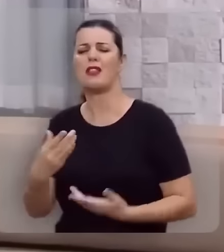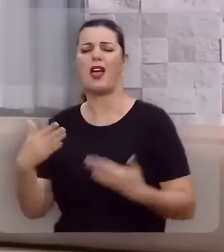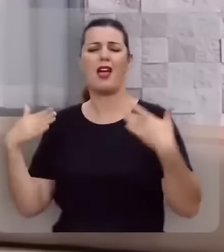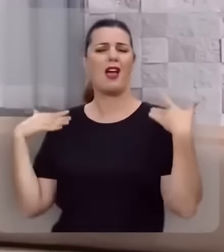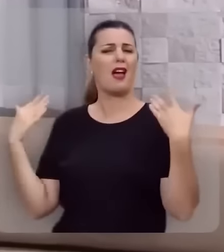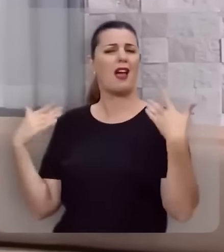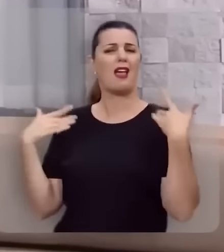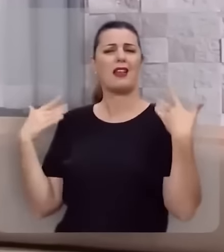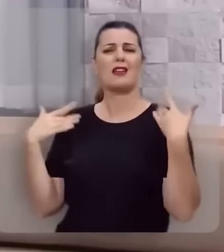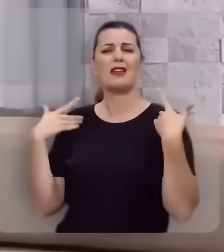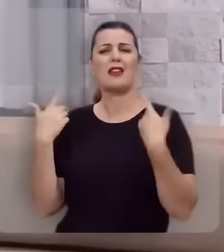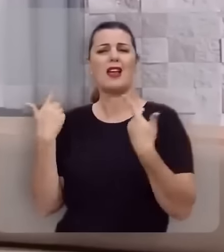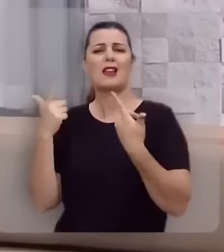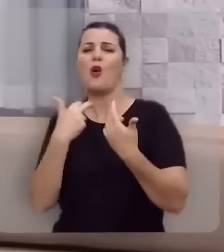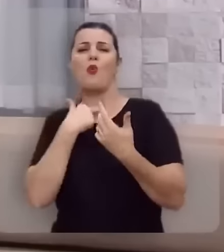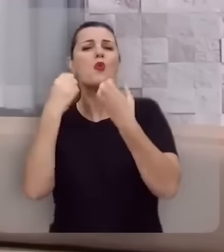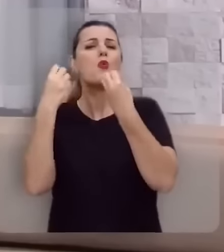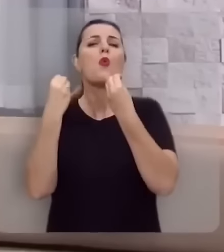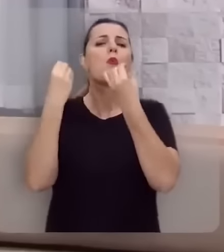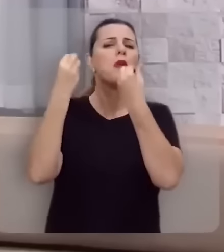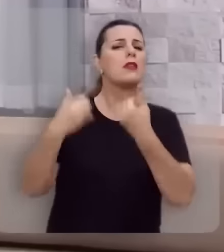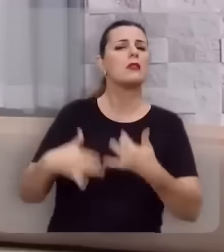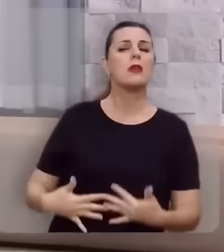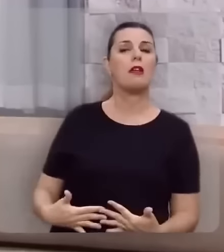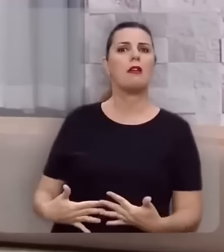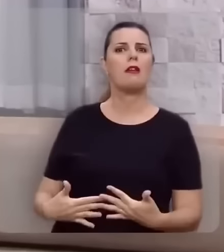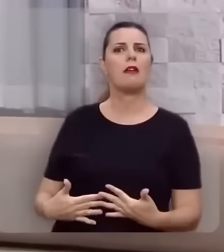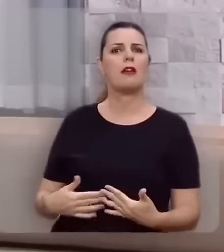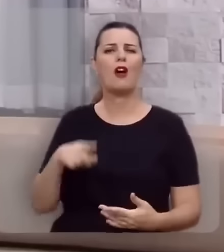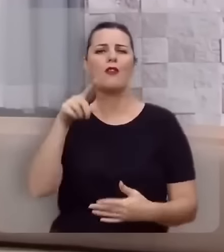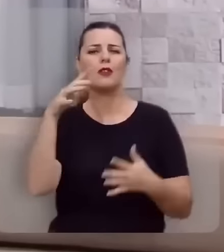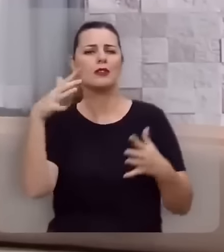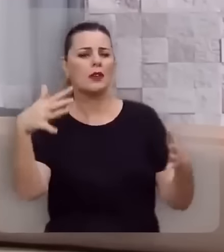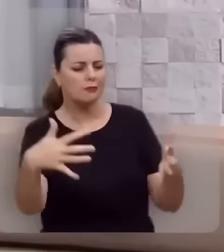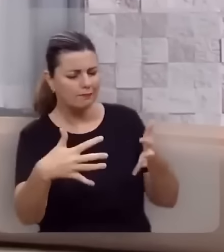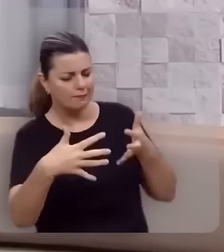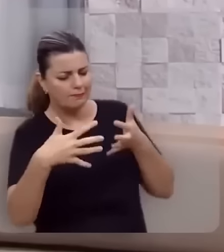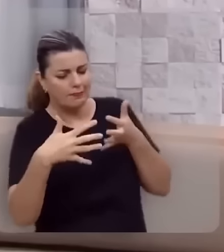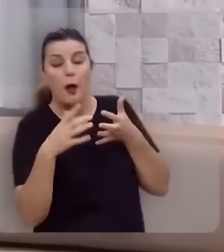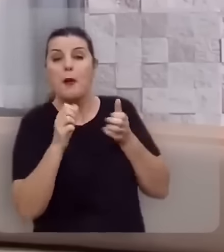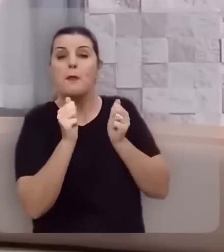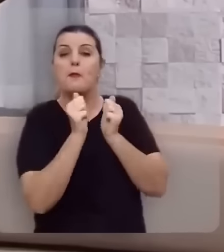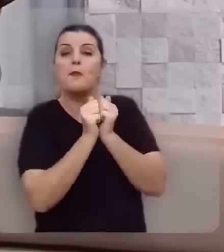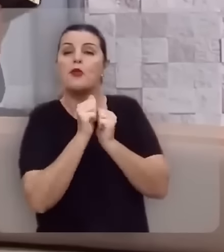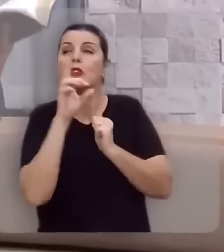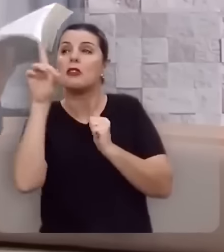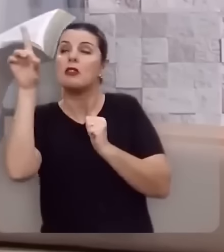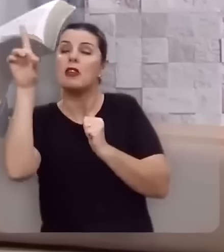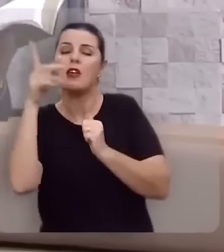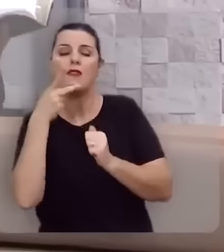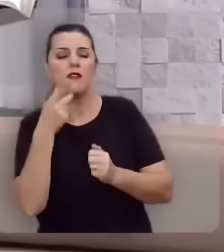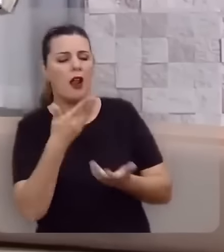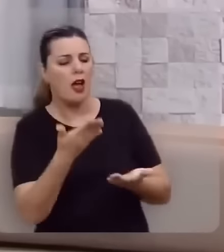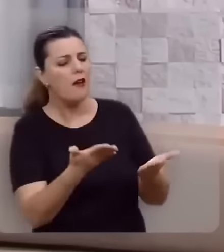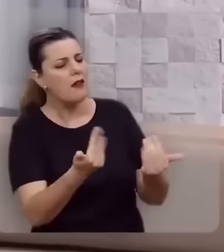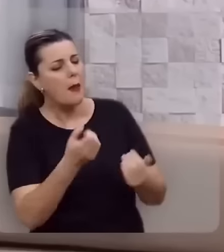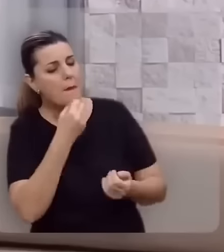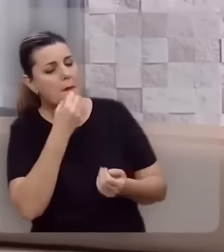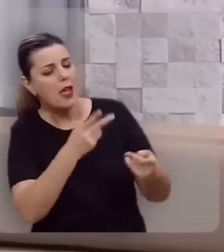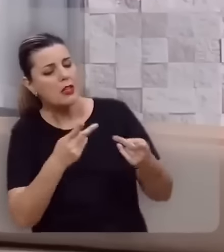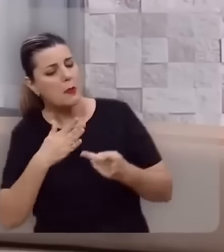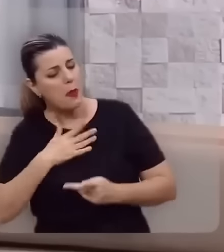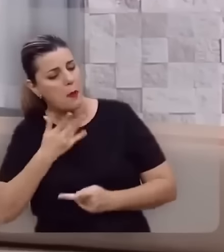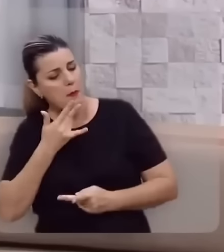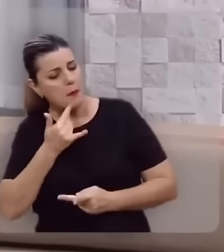das alegrias indizíveis. De você ser acolhido por Deus, que vai dizer para você, vinde,